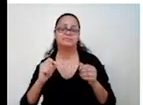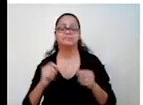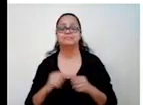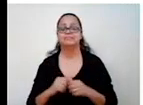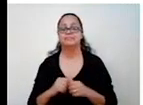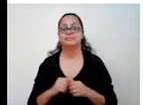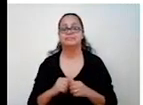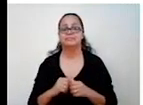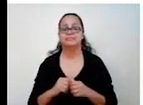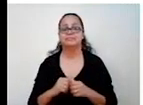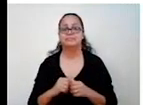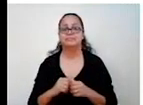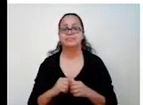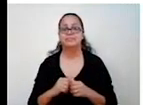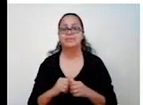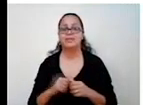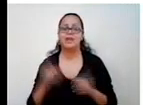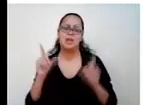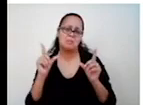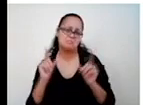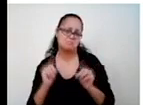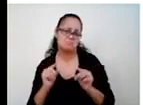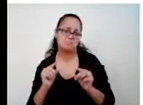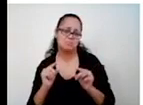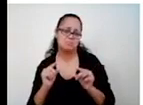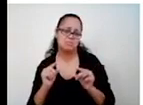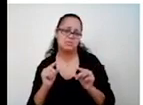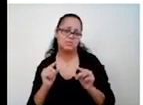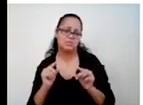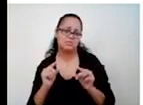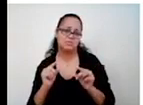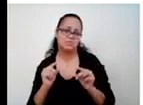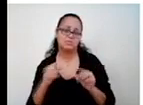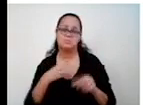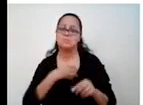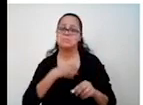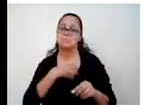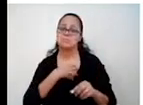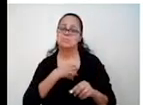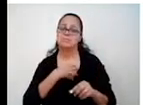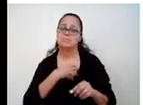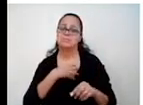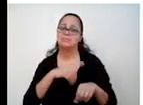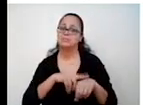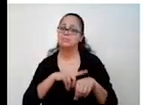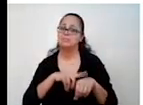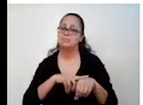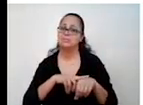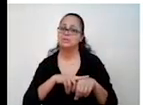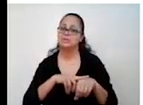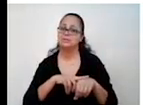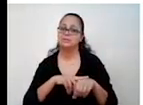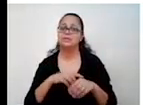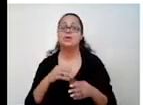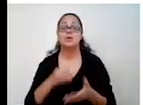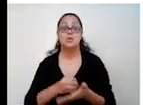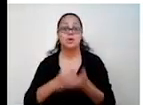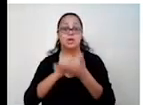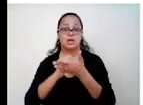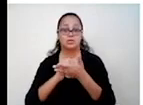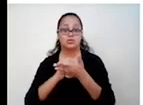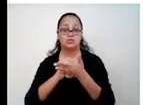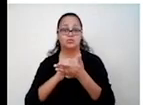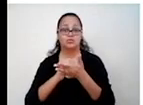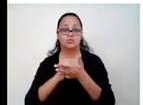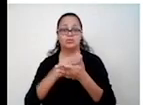que a gente vai usar para poucas situações. As que mais ajudam mesmo a resolver é a fórmula